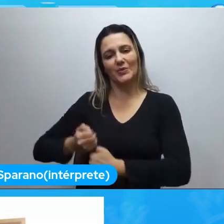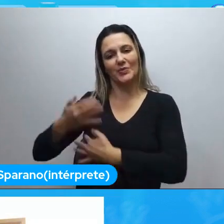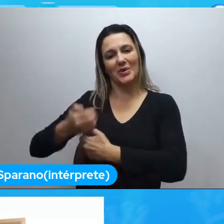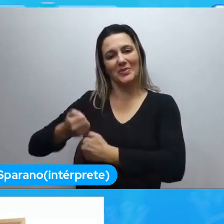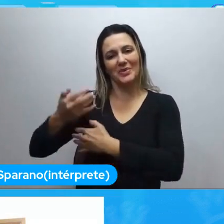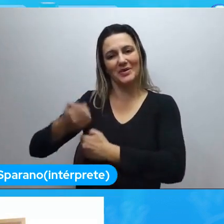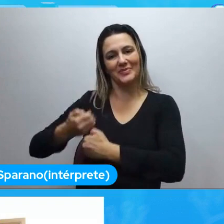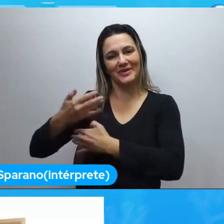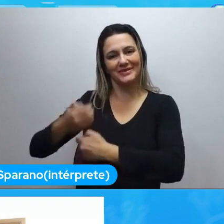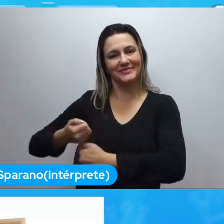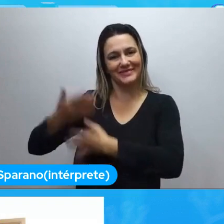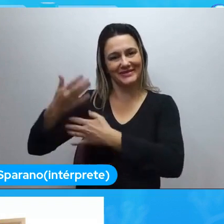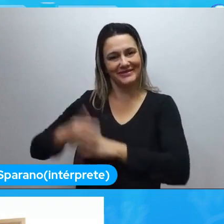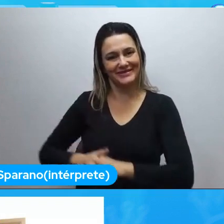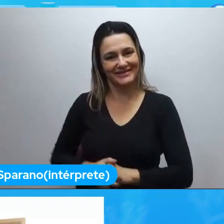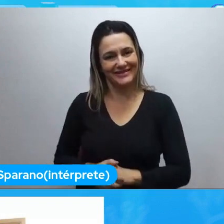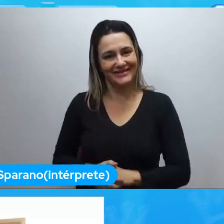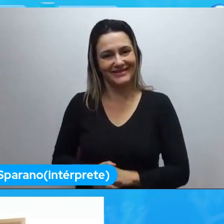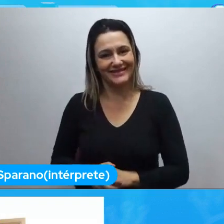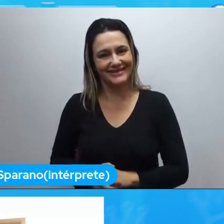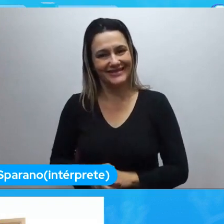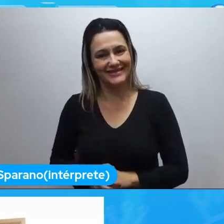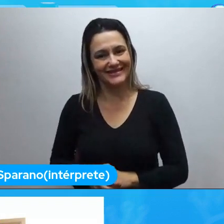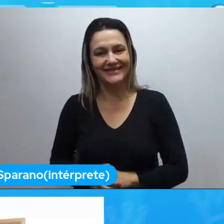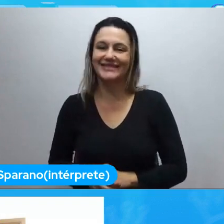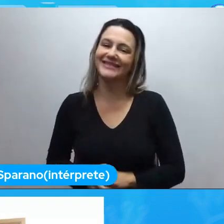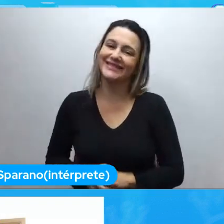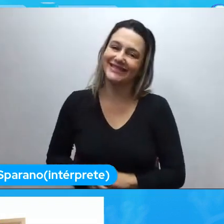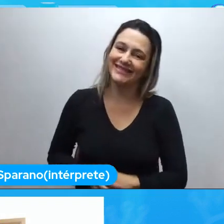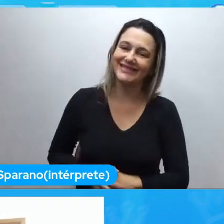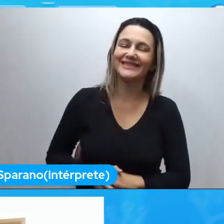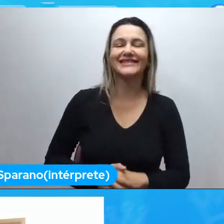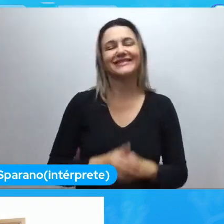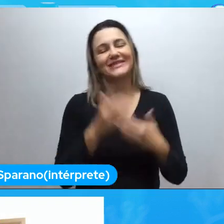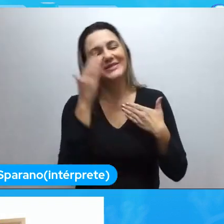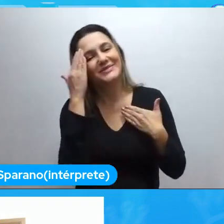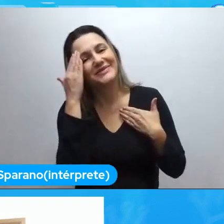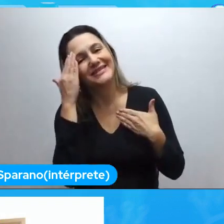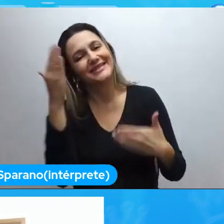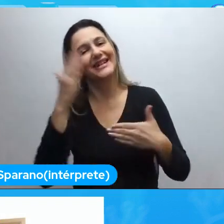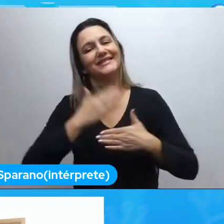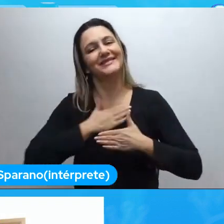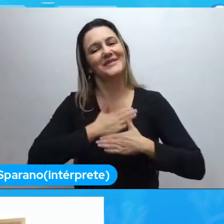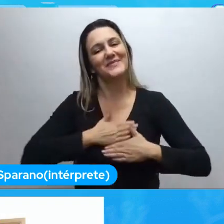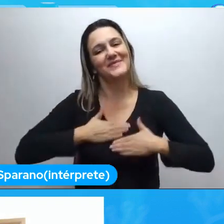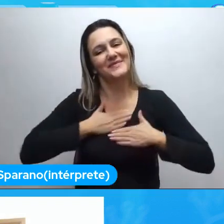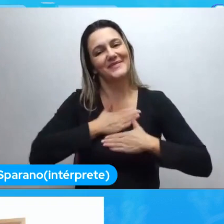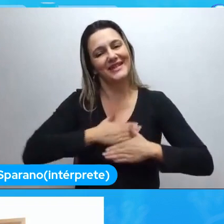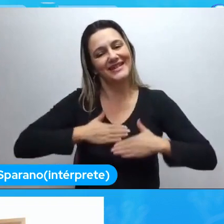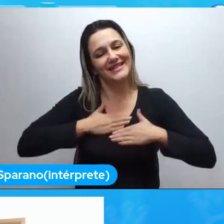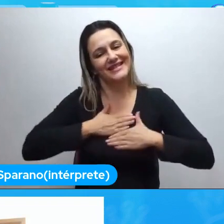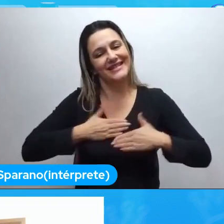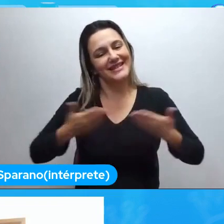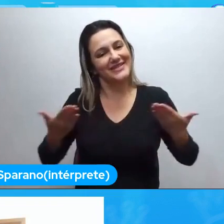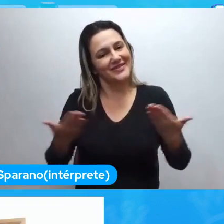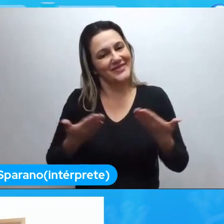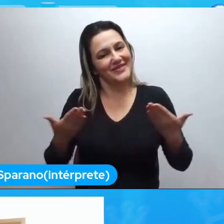boteco. Tá bom. Muitíssimo obrigado. Foi um prazer enorme ter você aqui hoje.